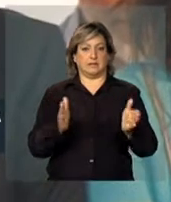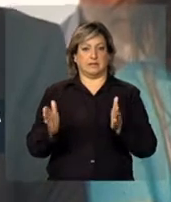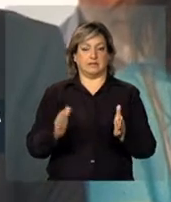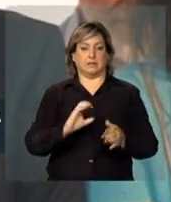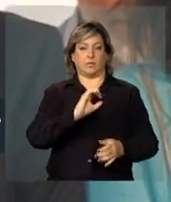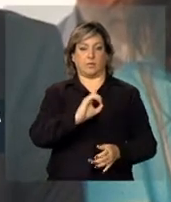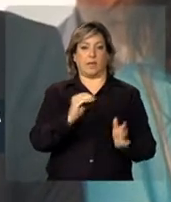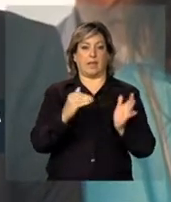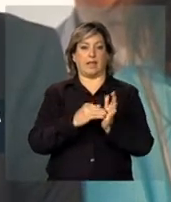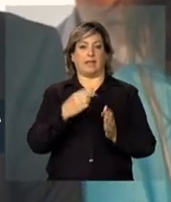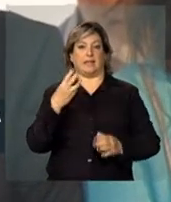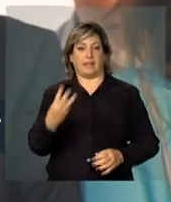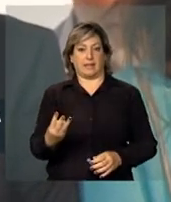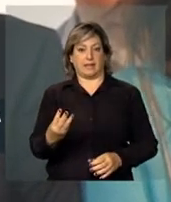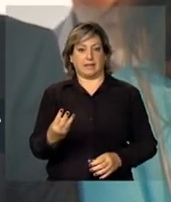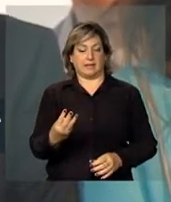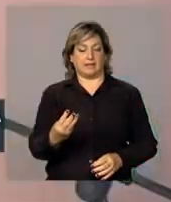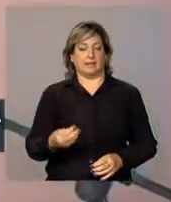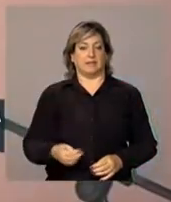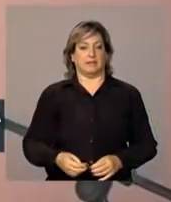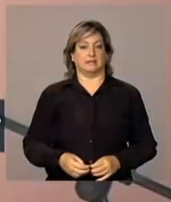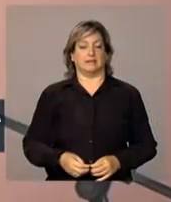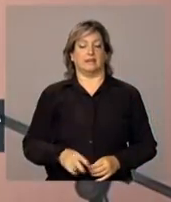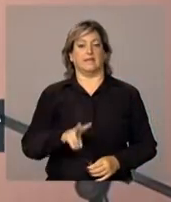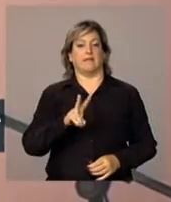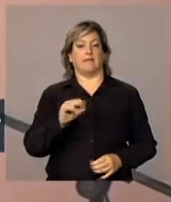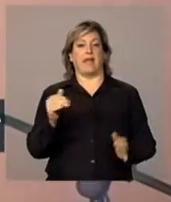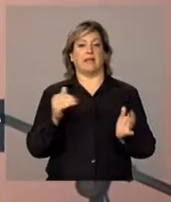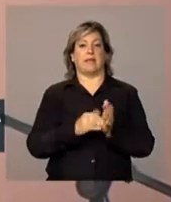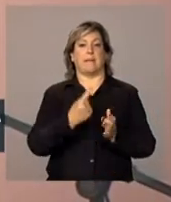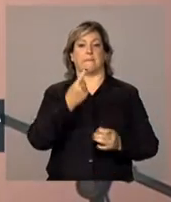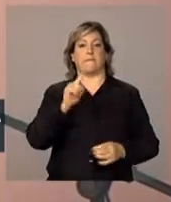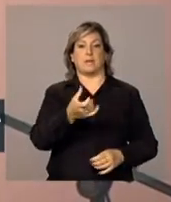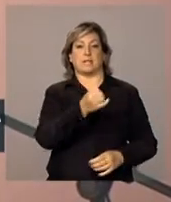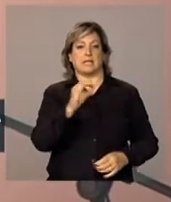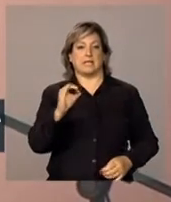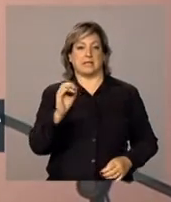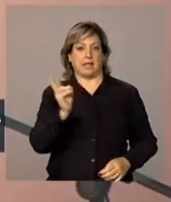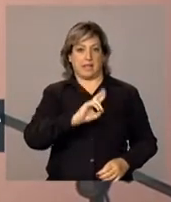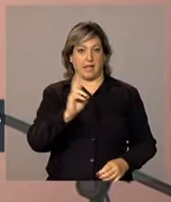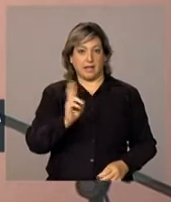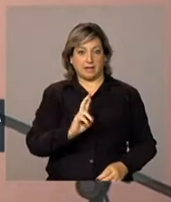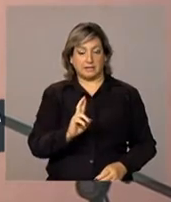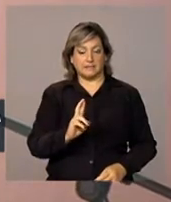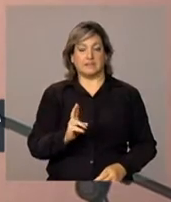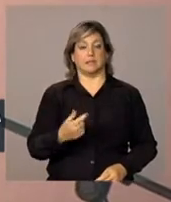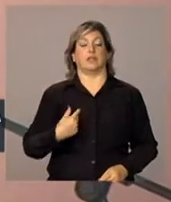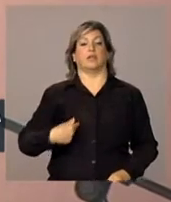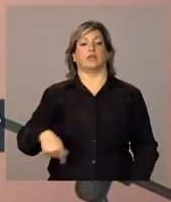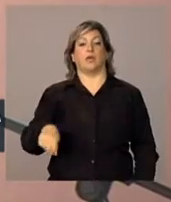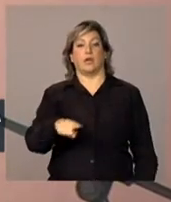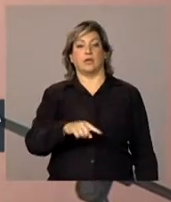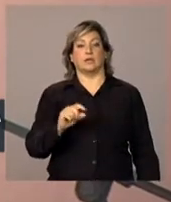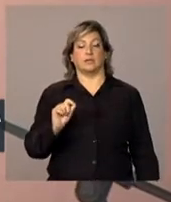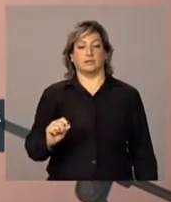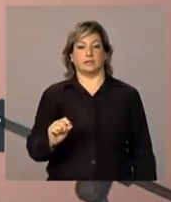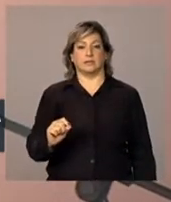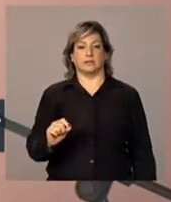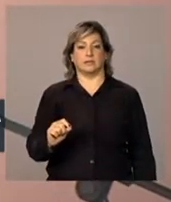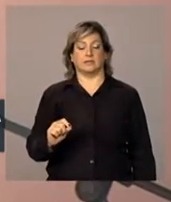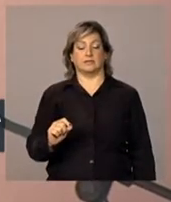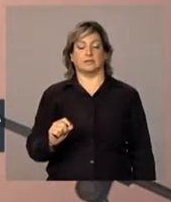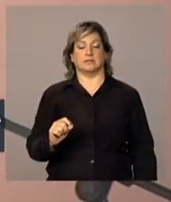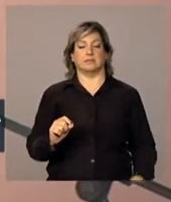que vai a 1.600 reais, nós praticamente